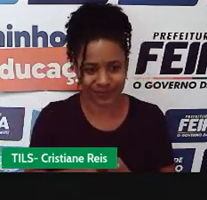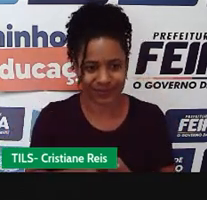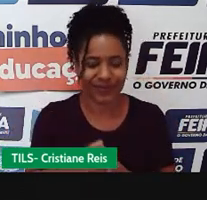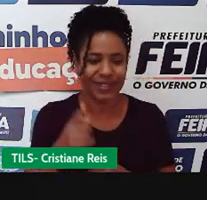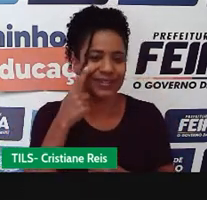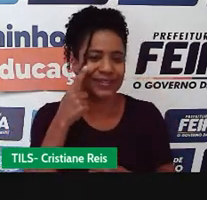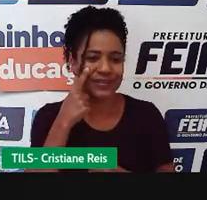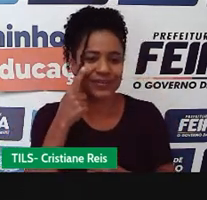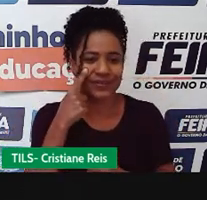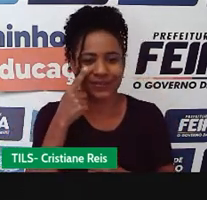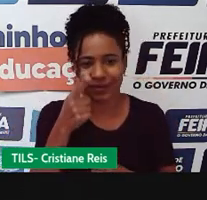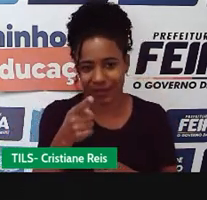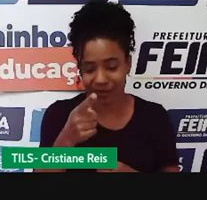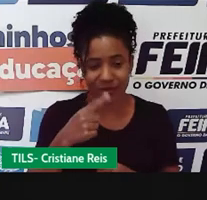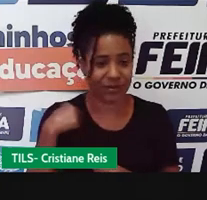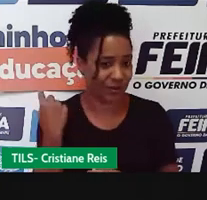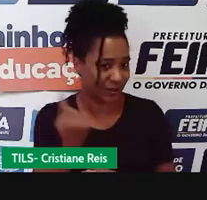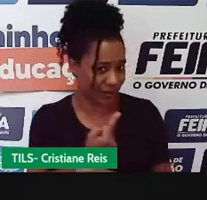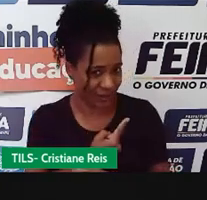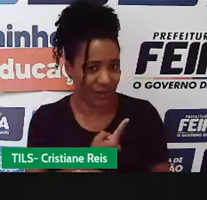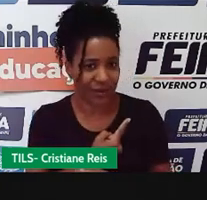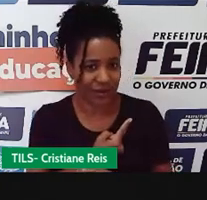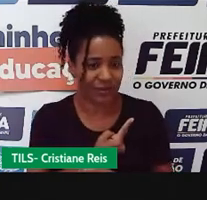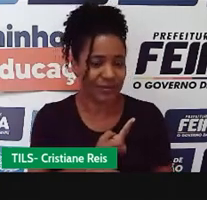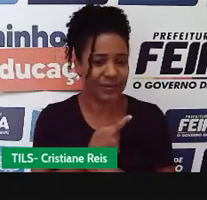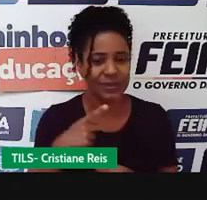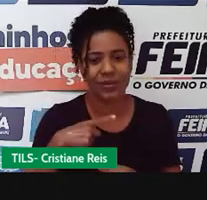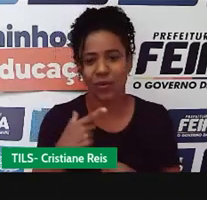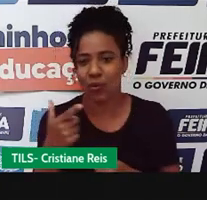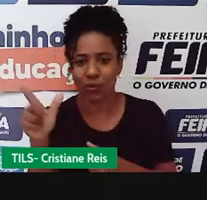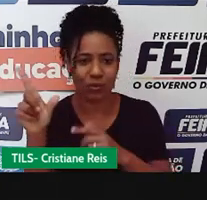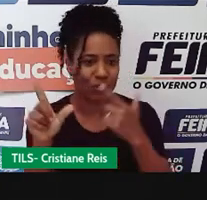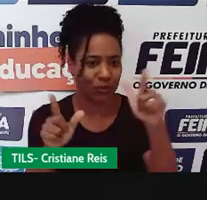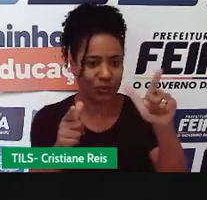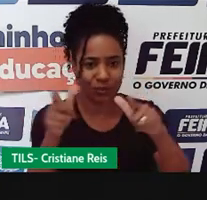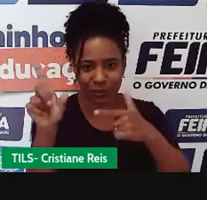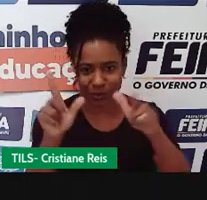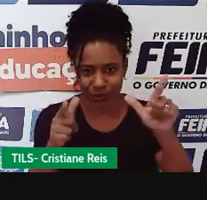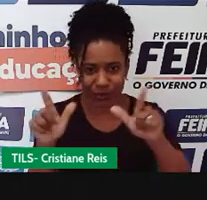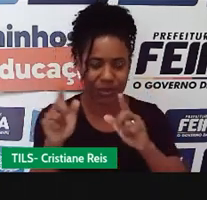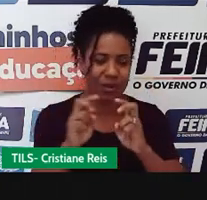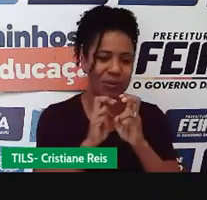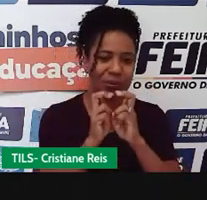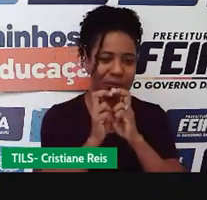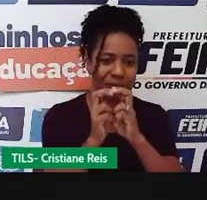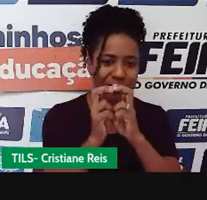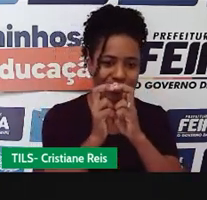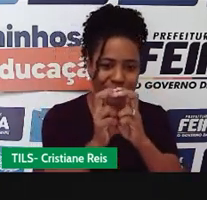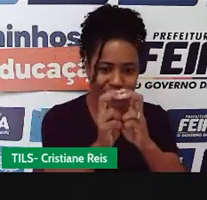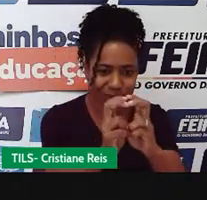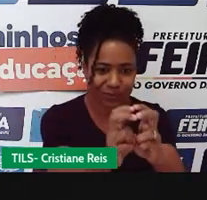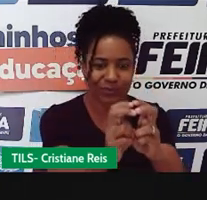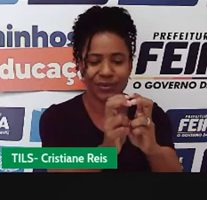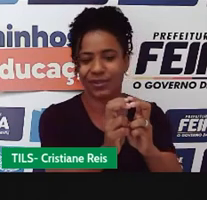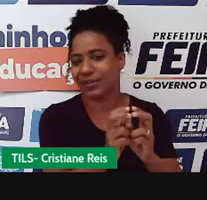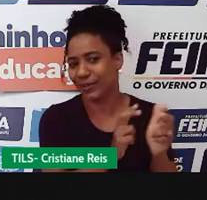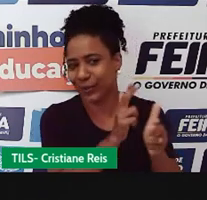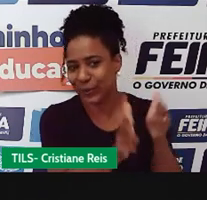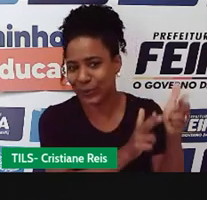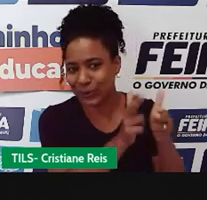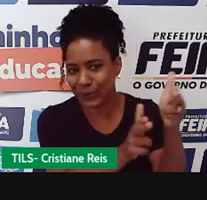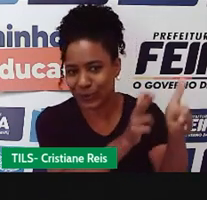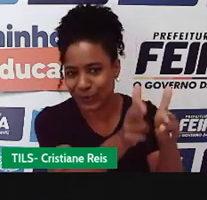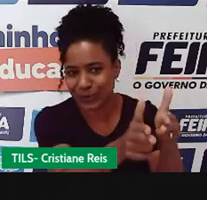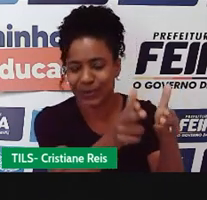um incentivo para que a gente use esses outros tipos de carros, porque os trens, né, os bondinhos,